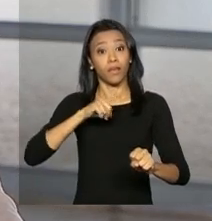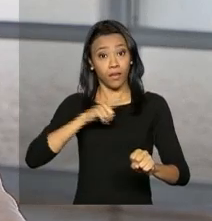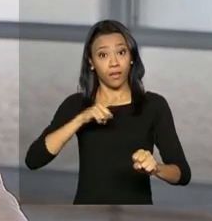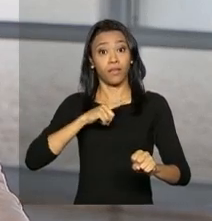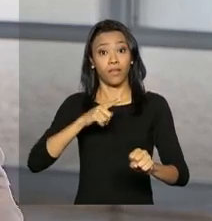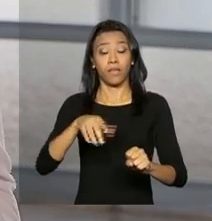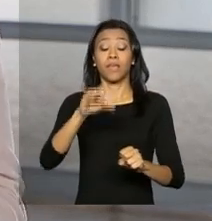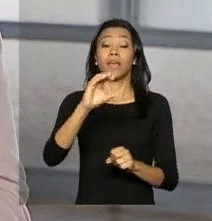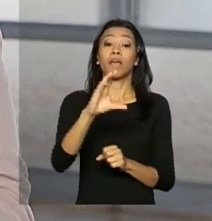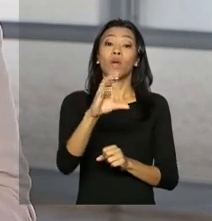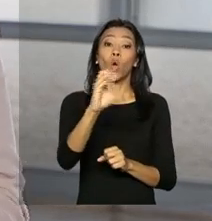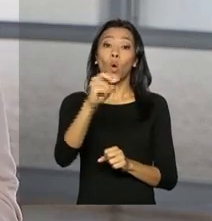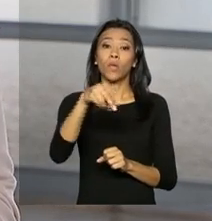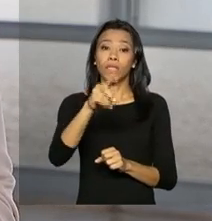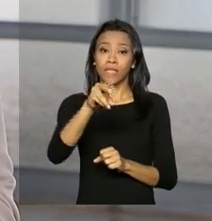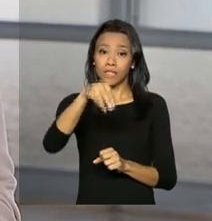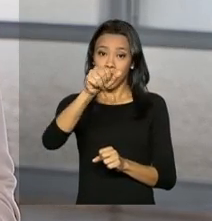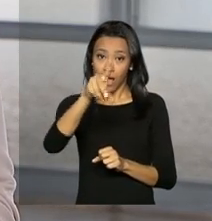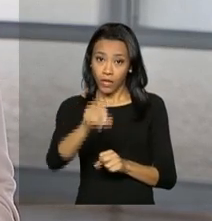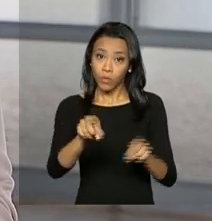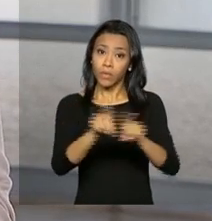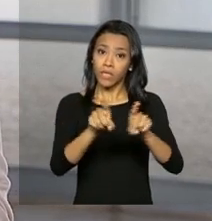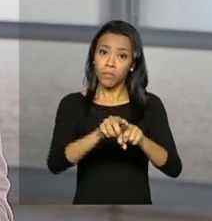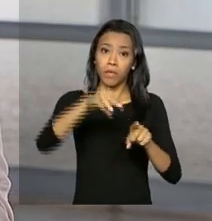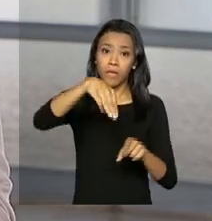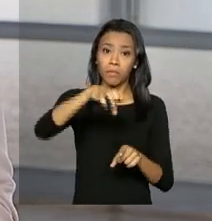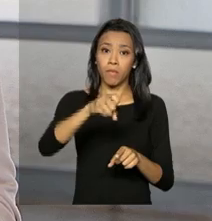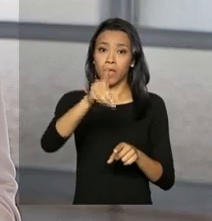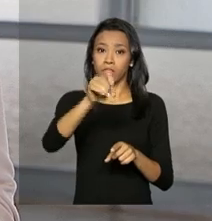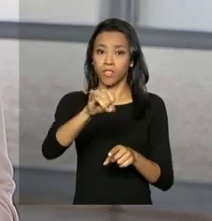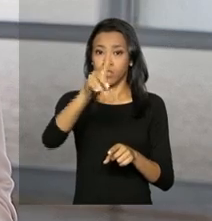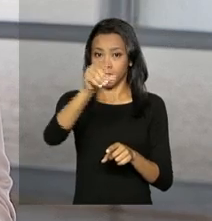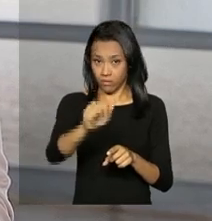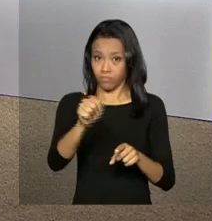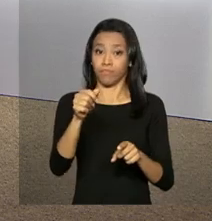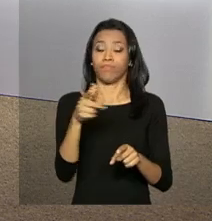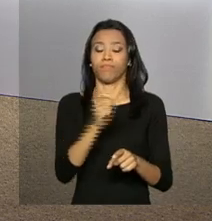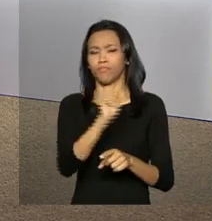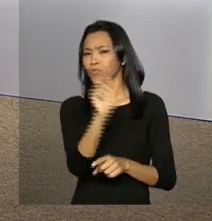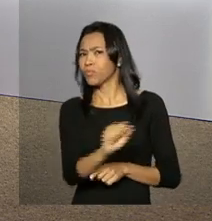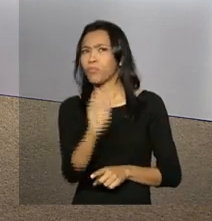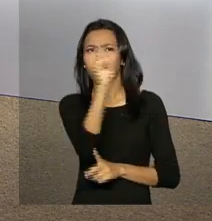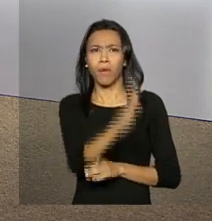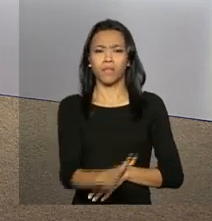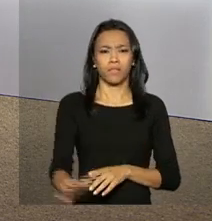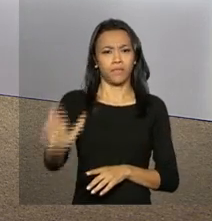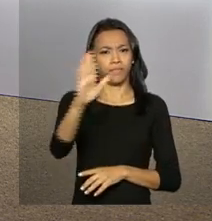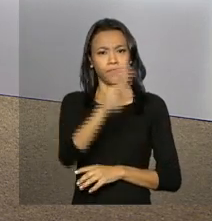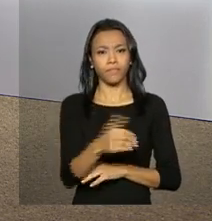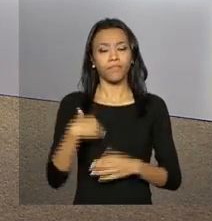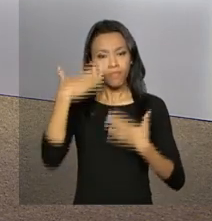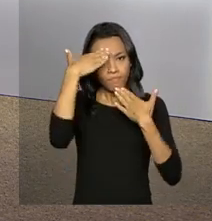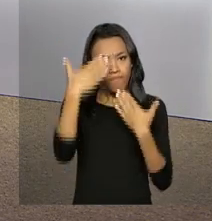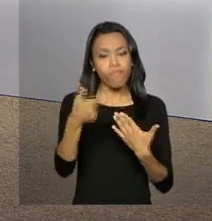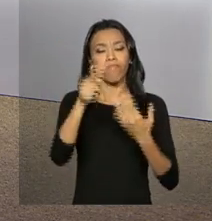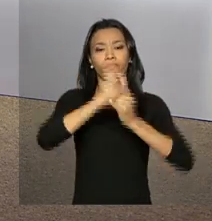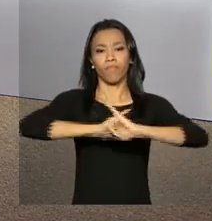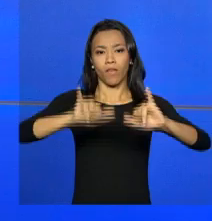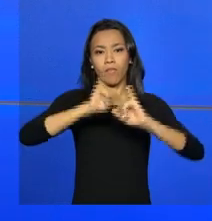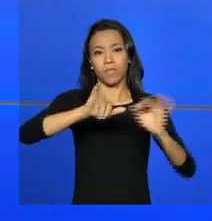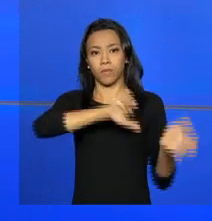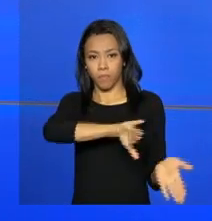medida cautelar e medida de segurança em todo o país. Daniele? Obrigada, Paola, pelas suas informações ao vivo.